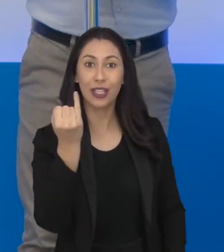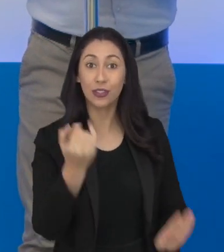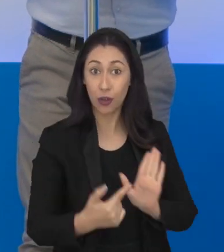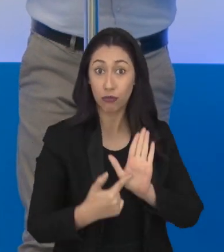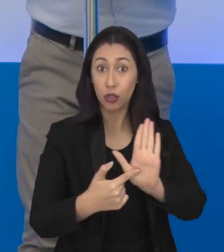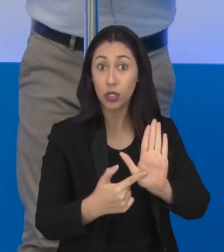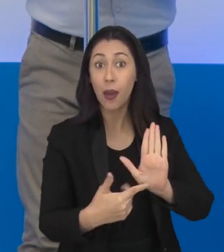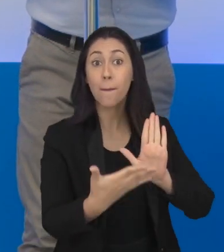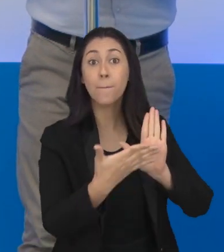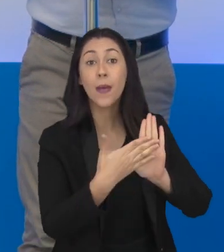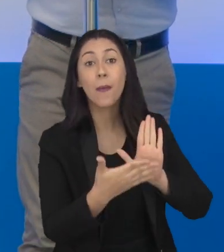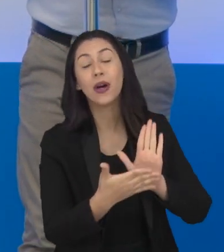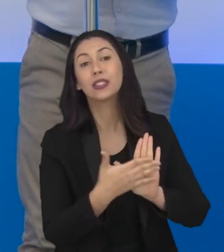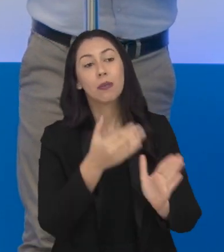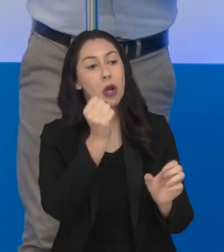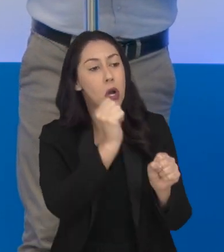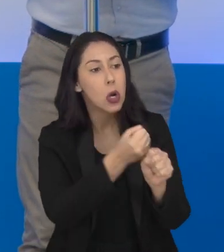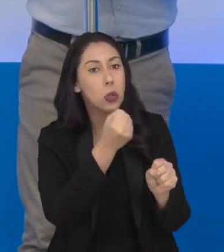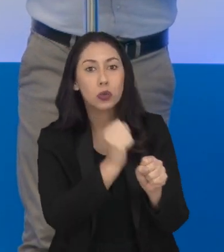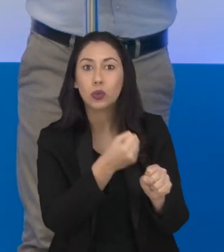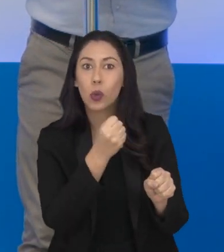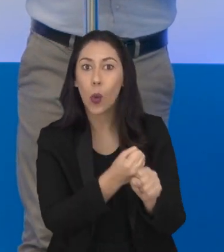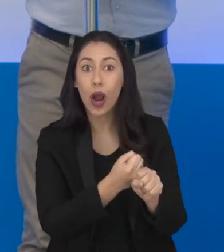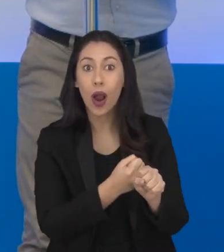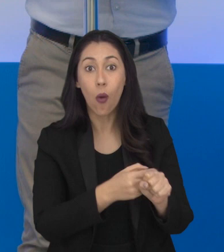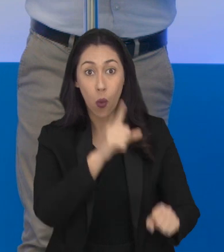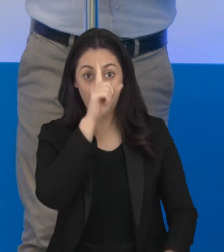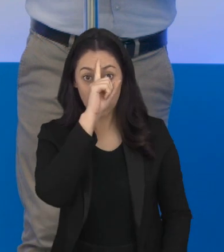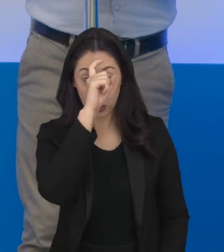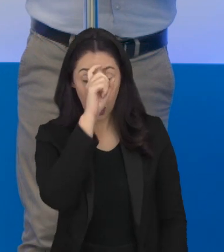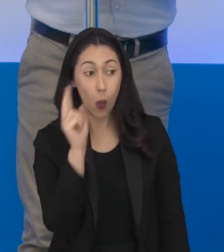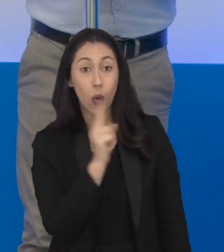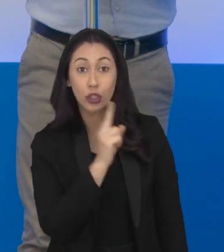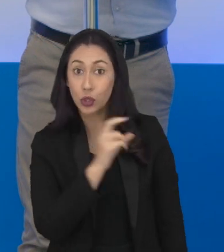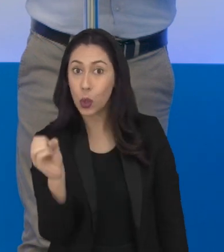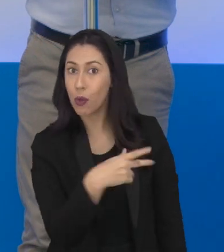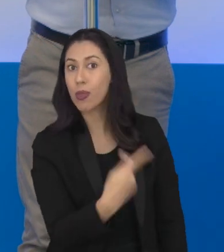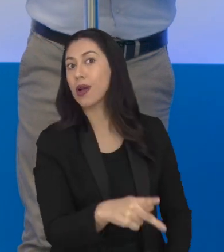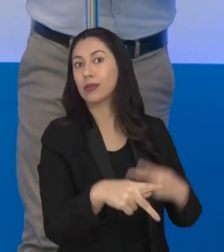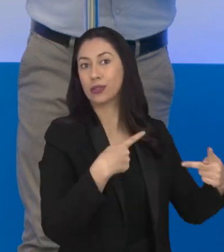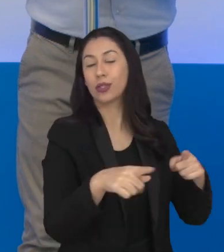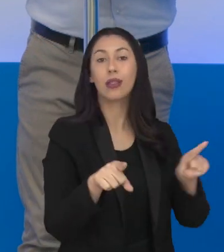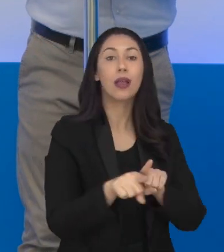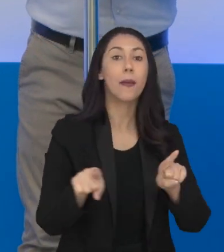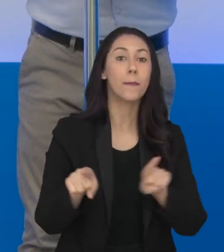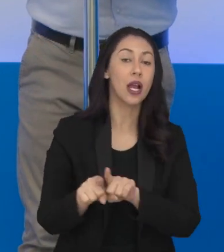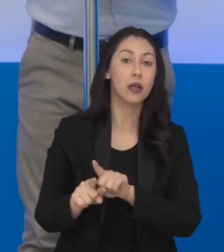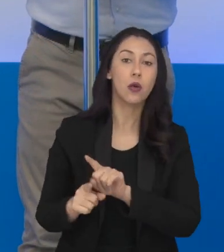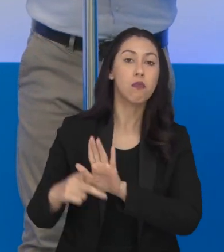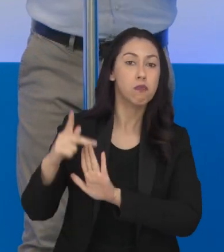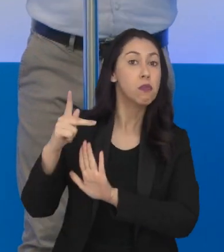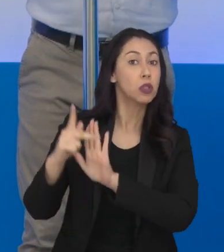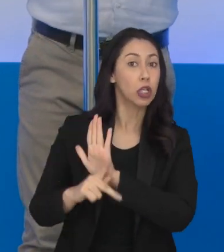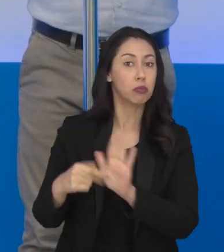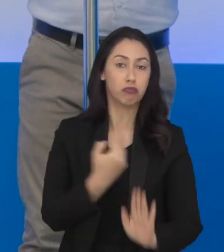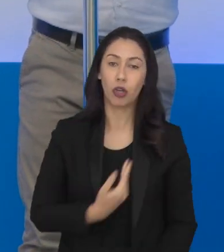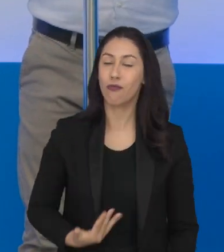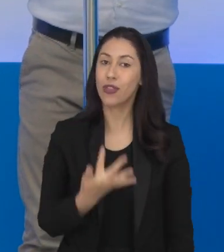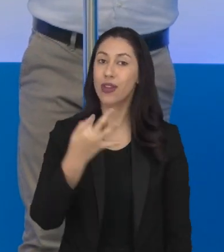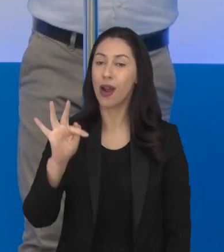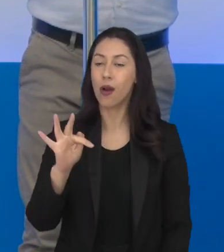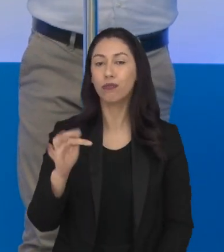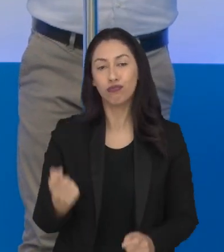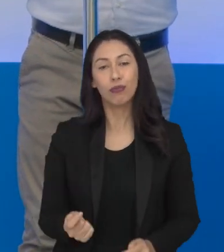mostrar a proposta para a construção do novo pronto-socorro de São José e também o programa do governo federal que prevê conceder auxílio